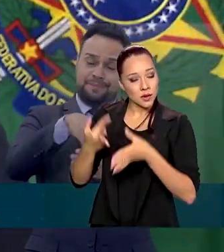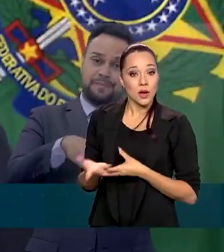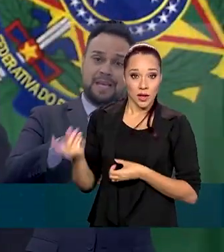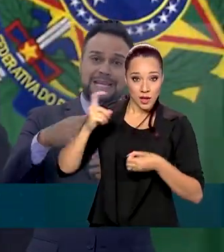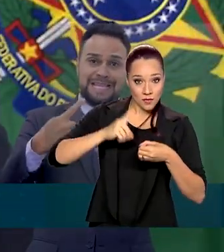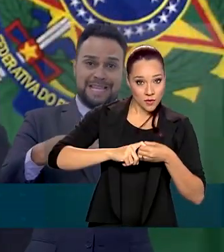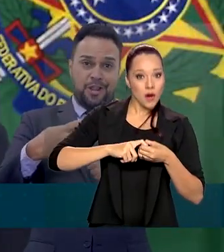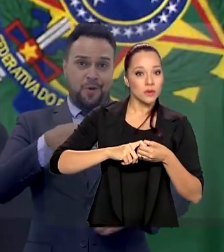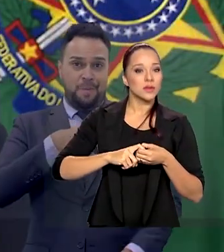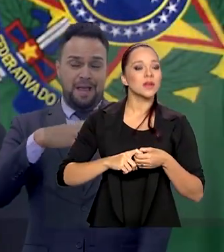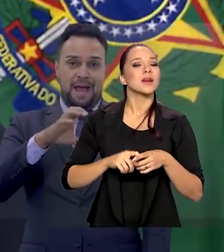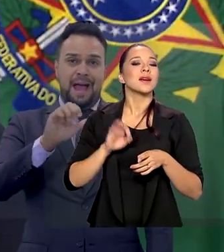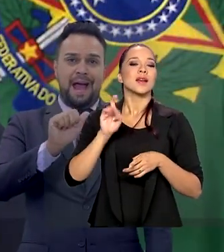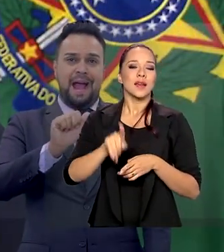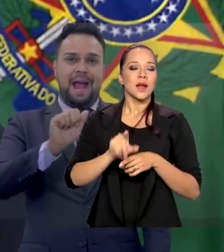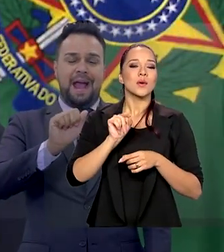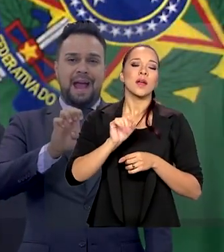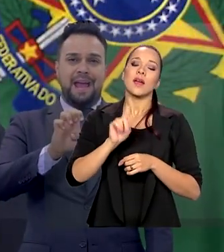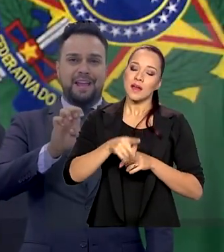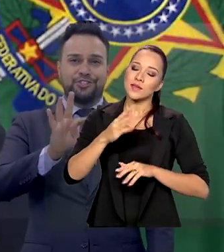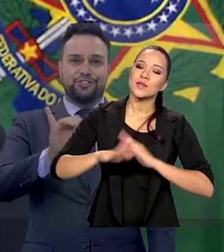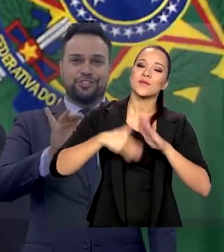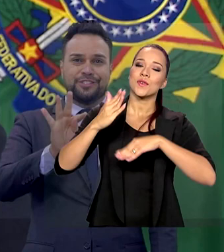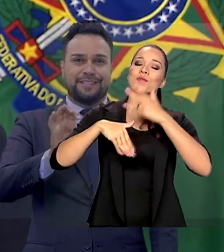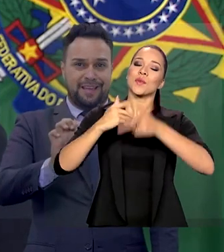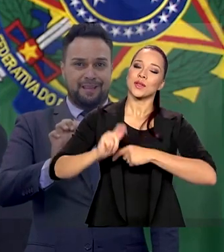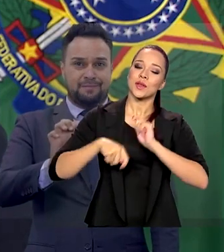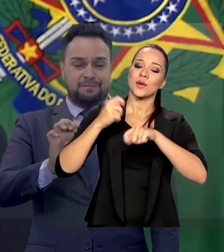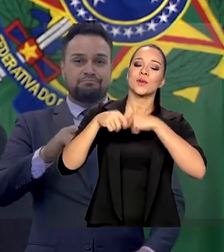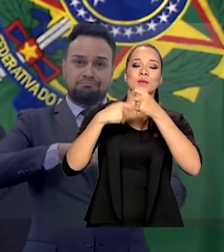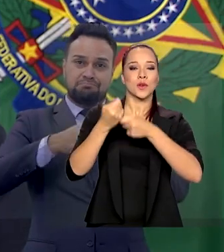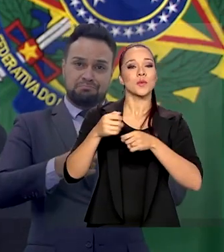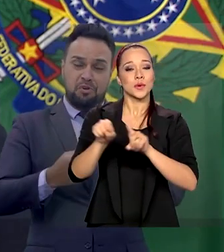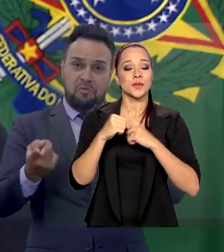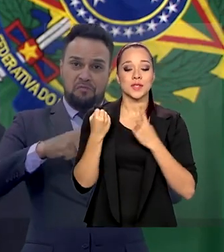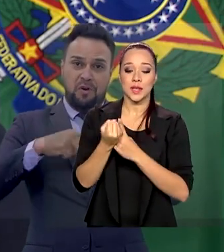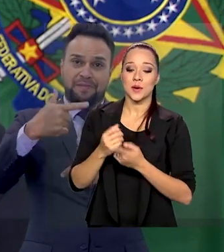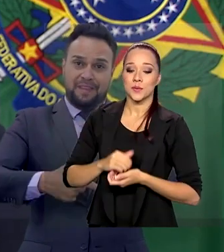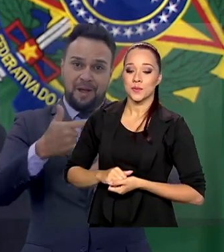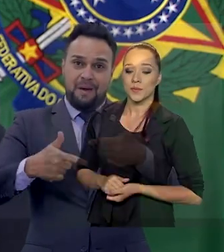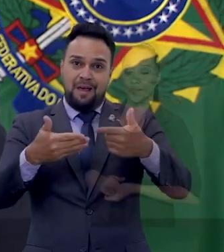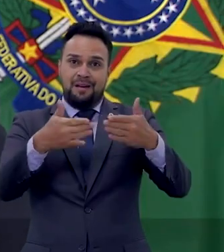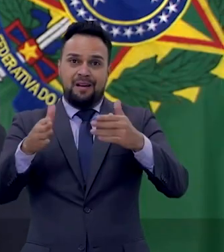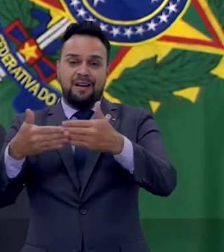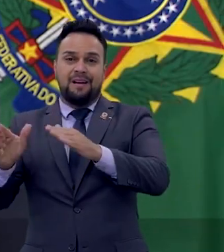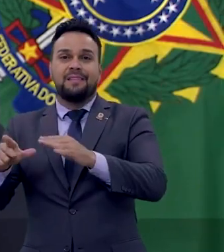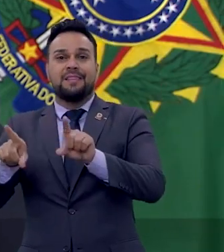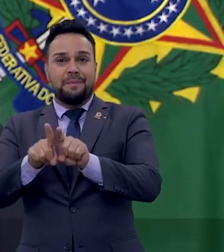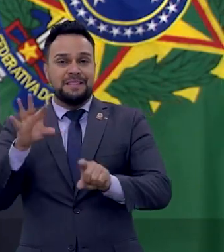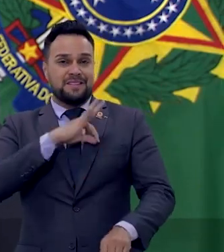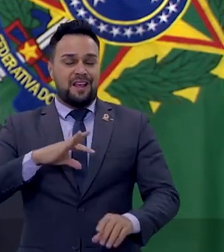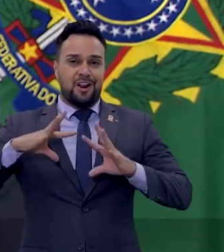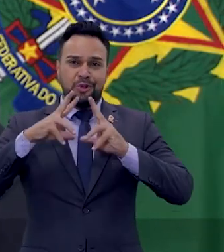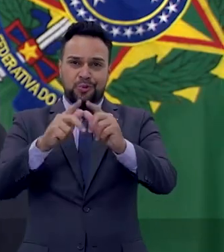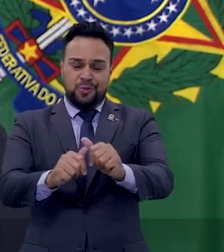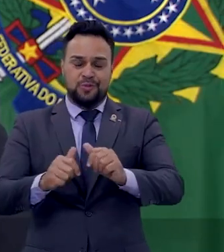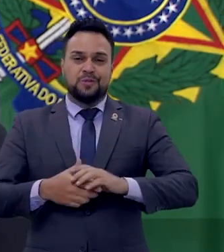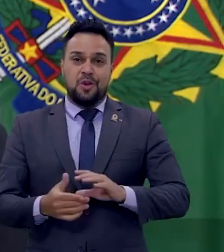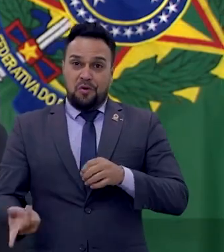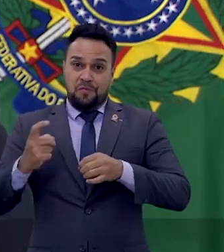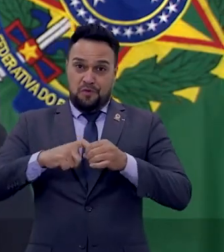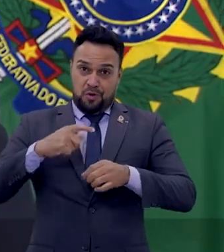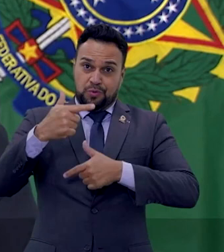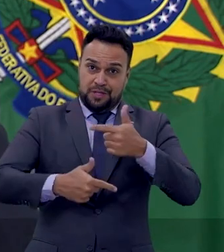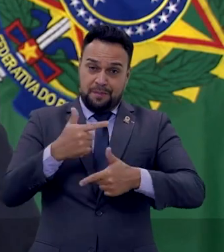retomada representa desenvolvimento econômico e social. A retomada da mineração recoloca o Brasil